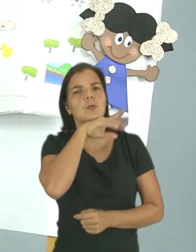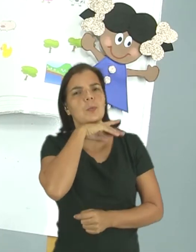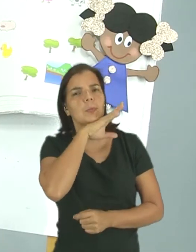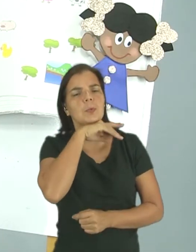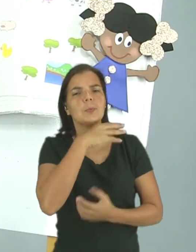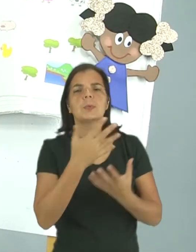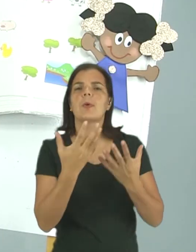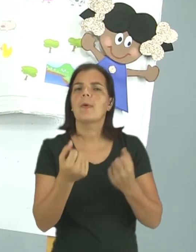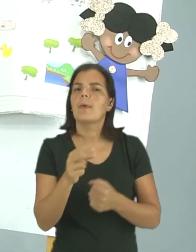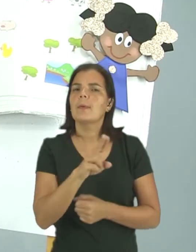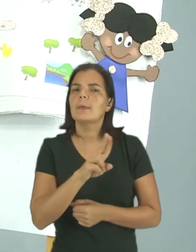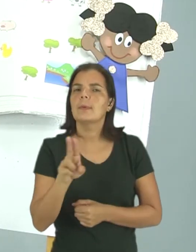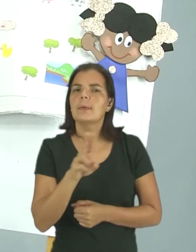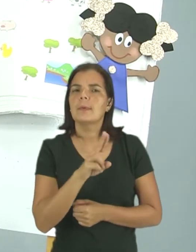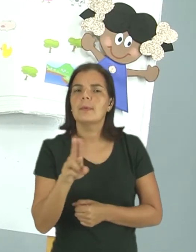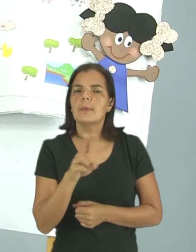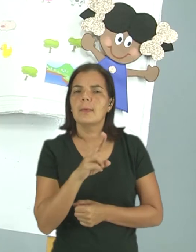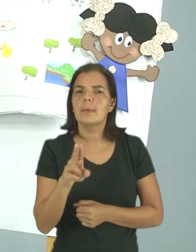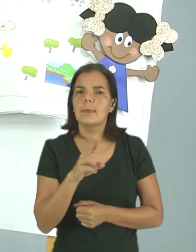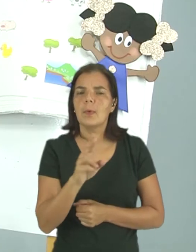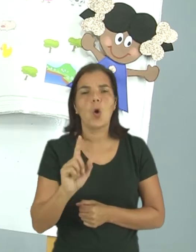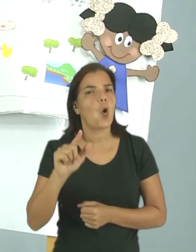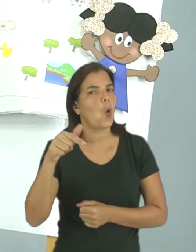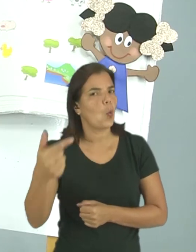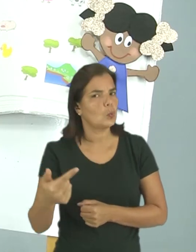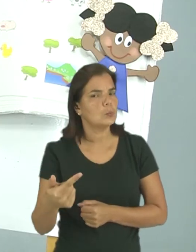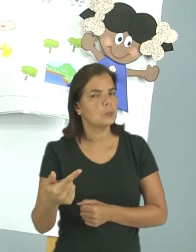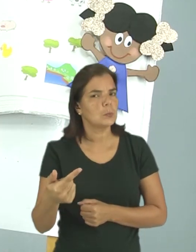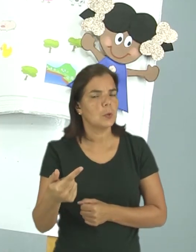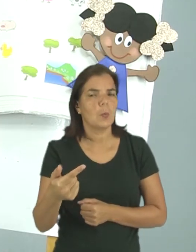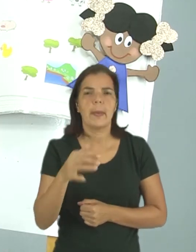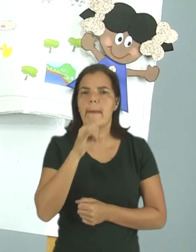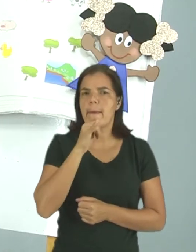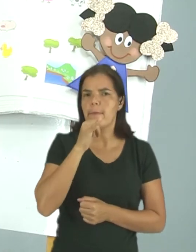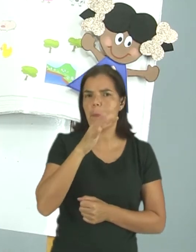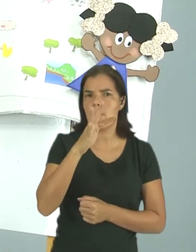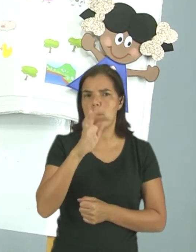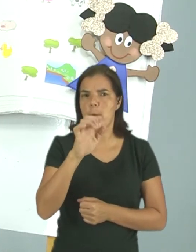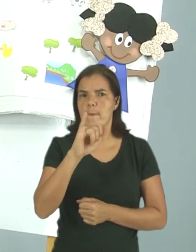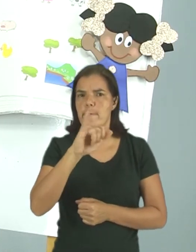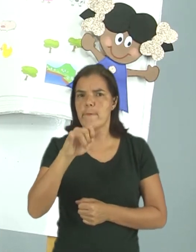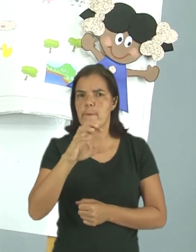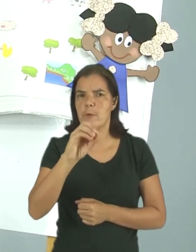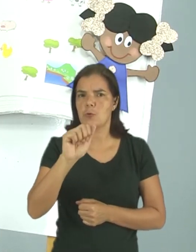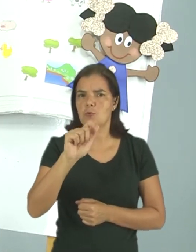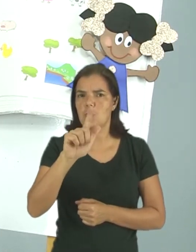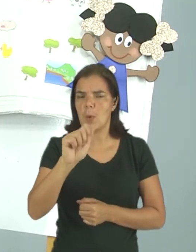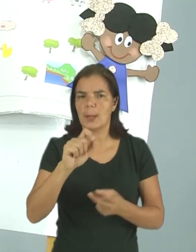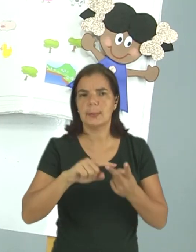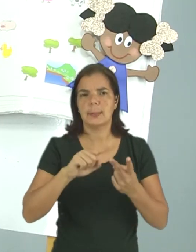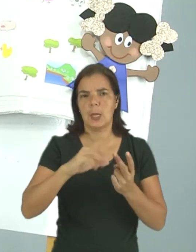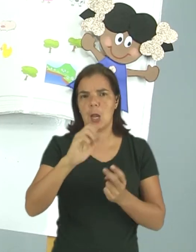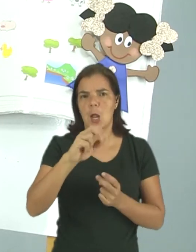recebem o nome de outros nomes como feijoada? Mila, canja e churrasco.